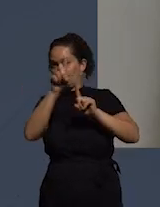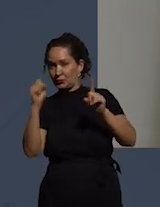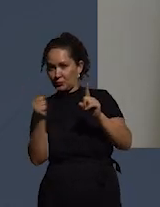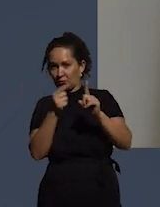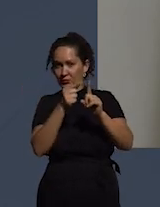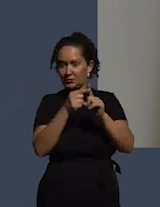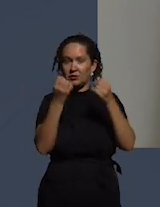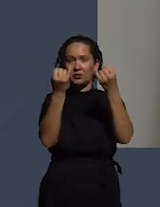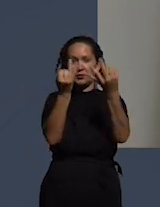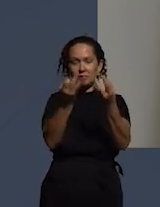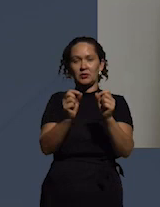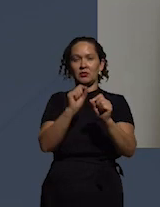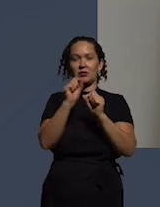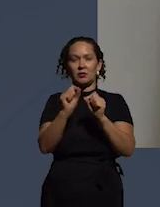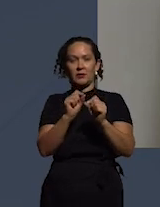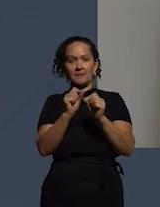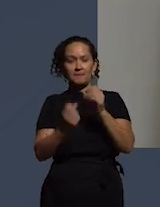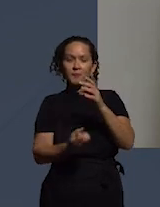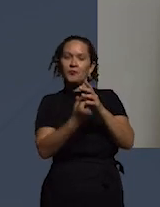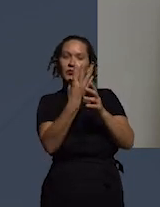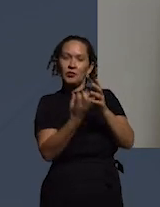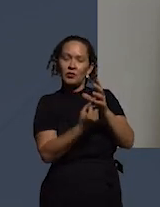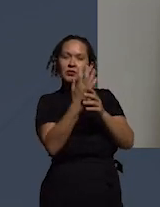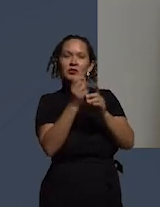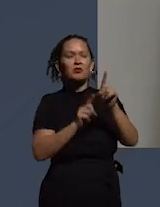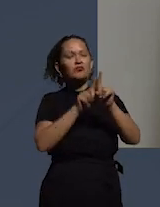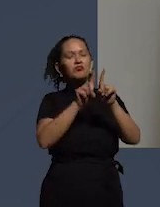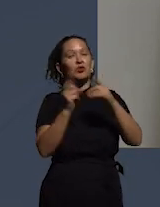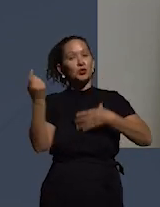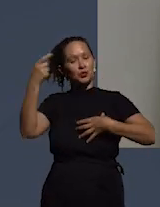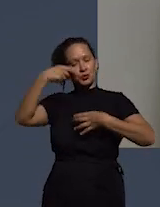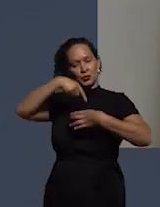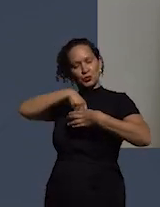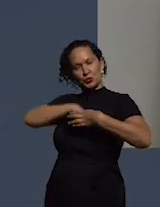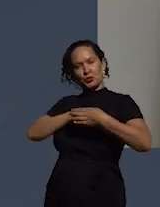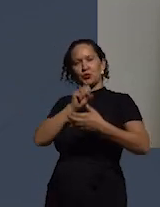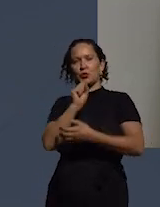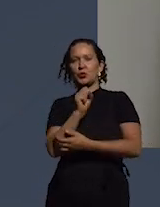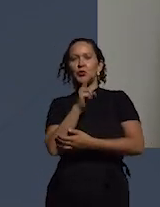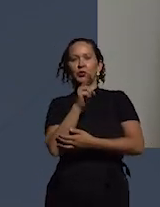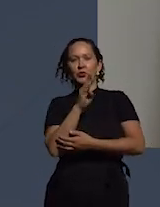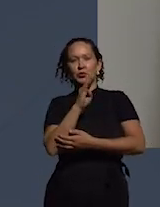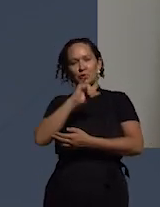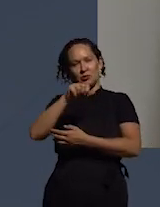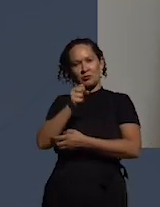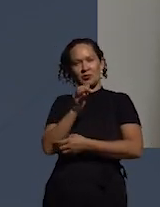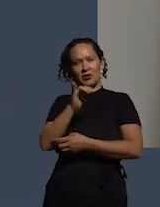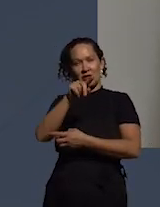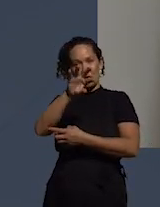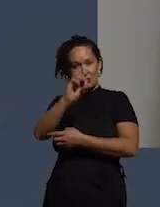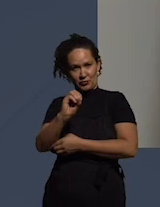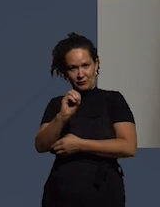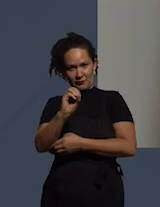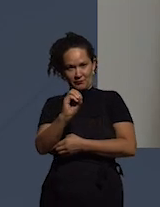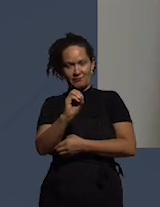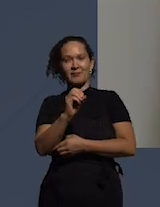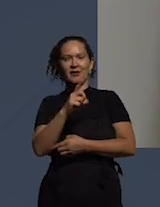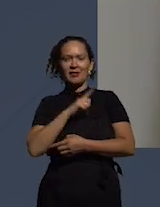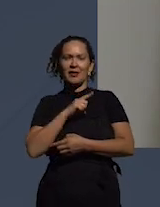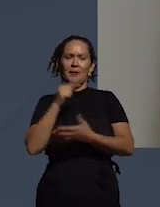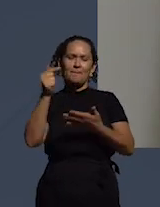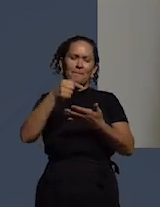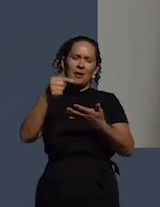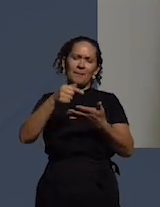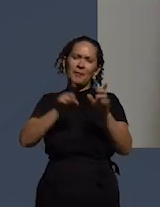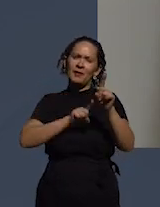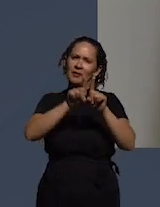gente está falando em oposição a indicadores subjetivos que seriam indicadores de percepção como existem indicadores